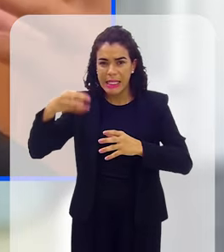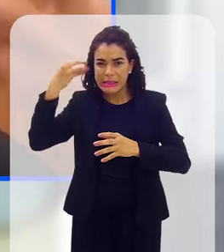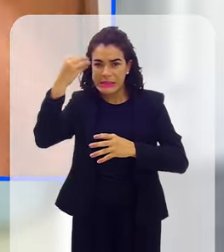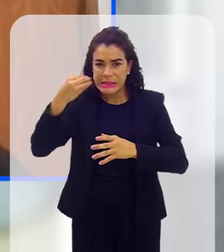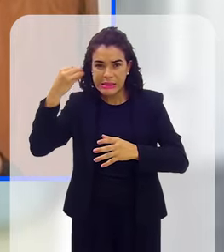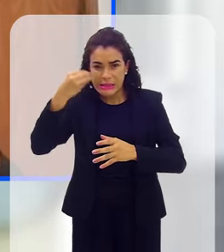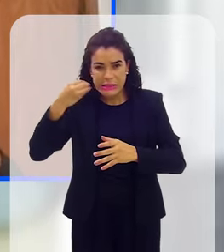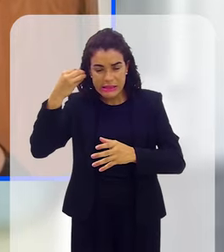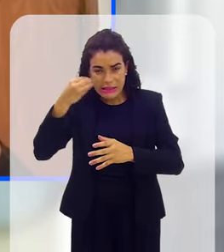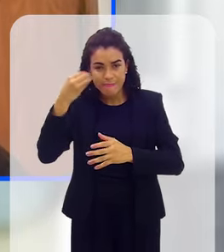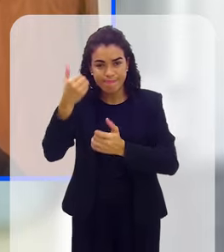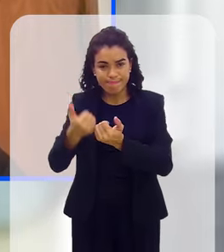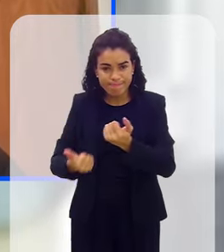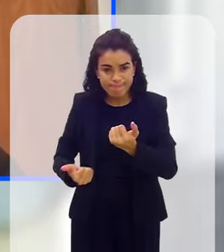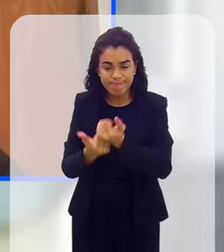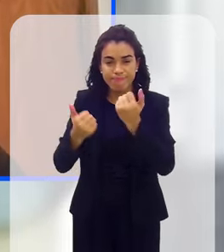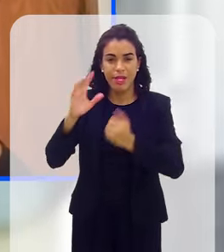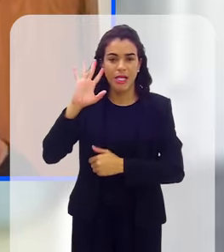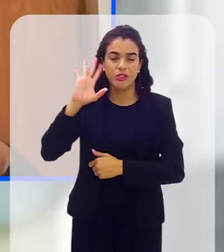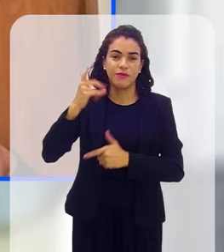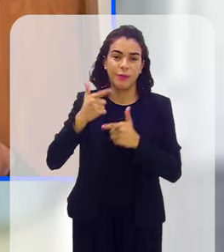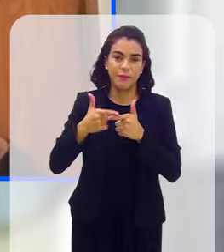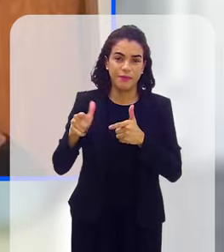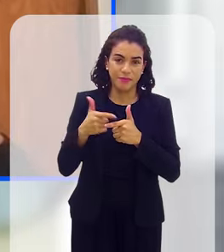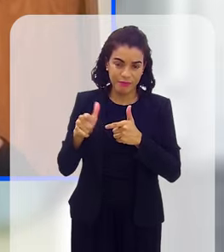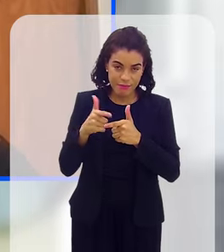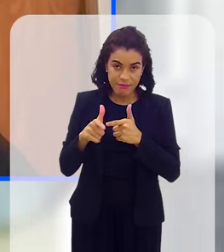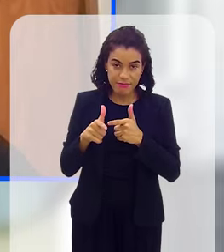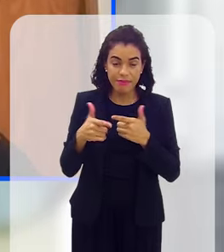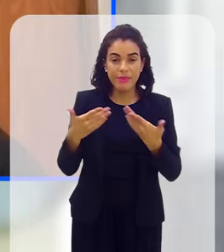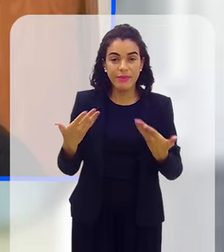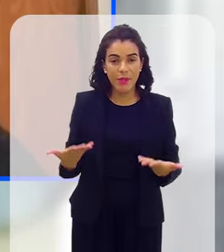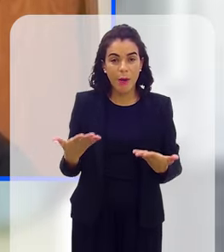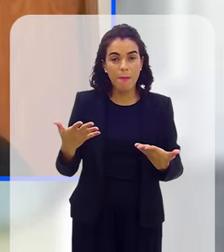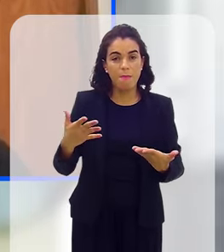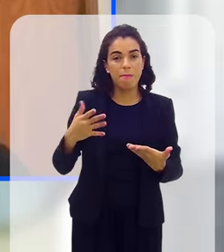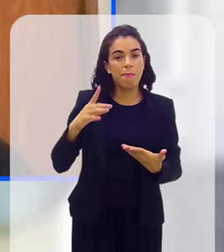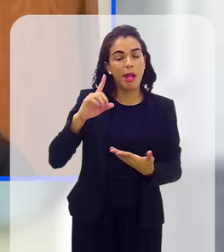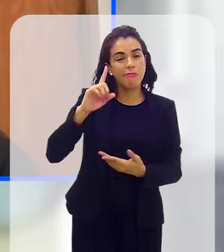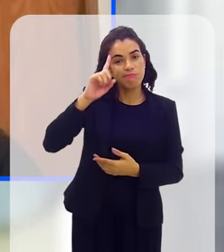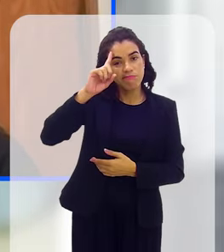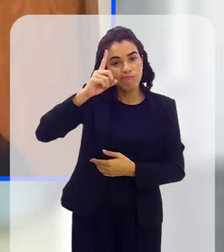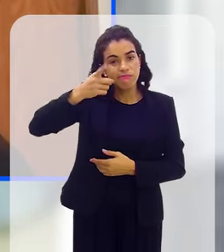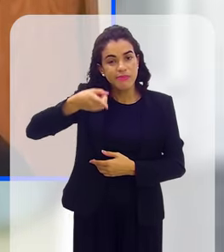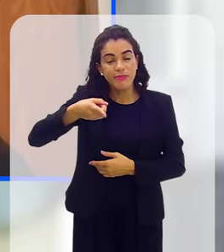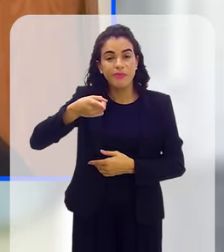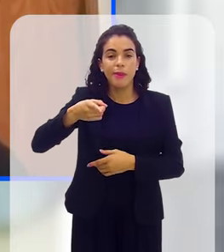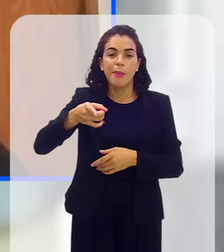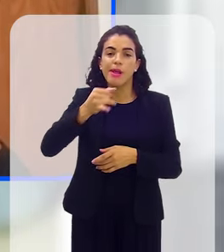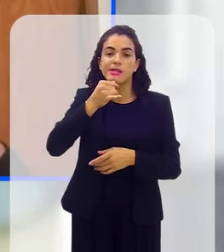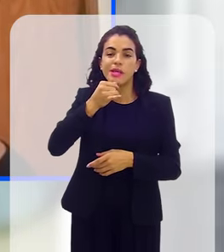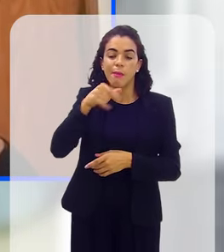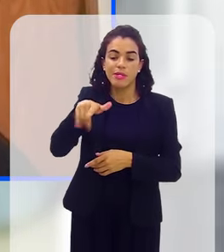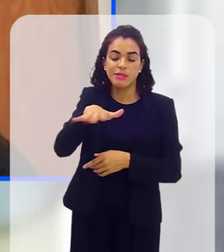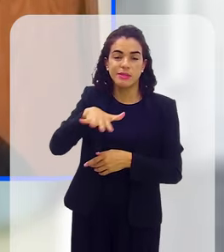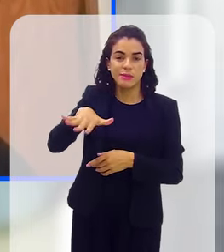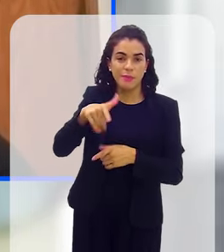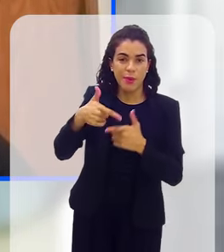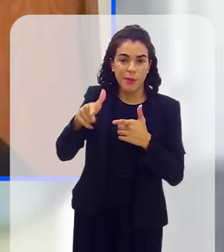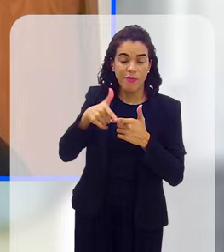para dar tratamento ao problema. Então, para dimensionar esse problema, foram 200, 200